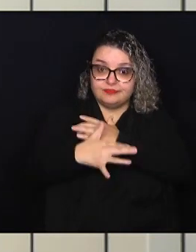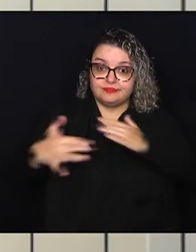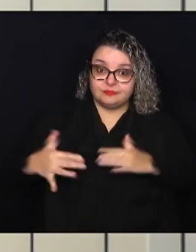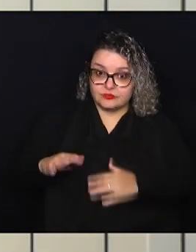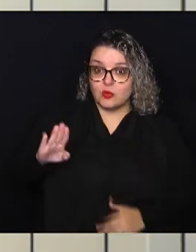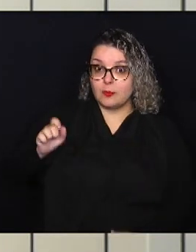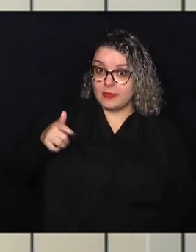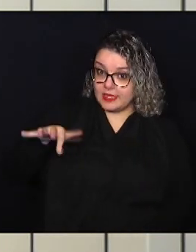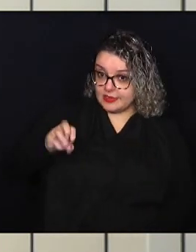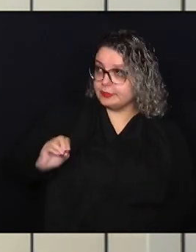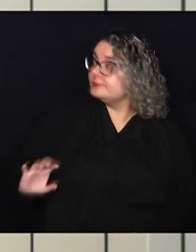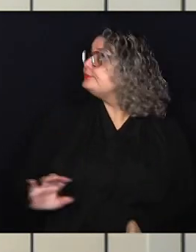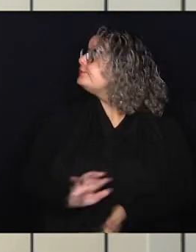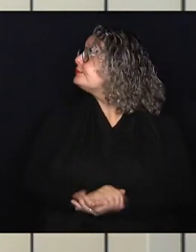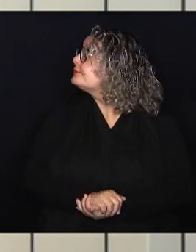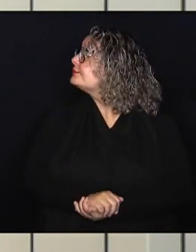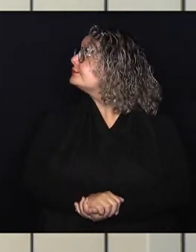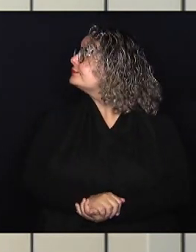de Barão Geraldo.